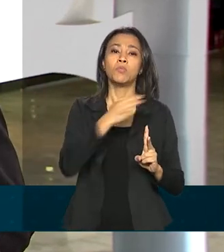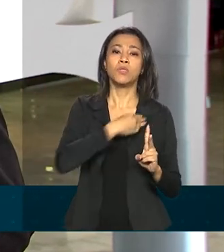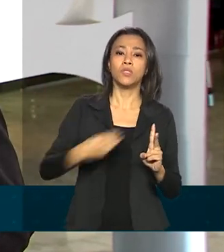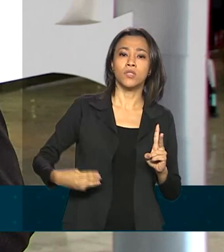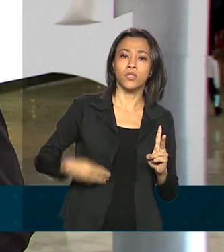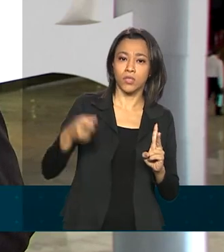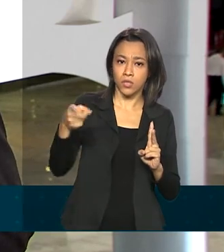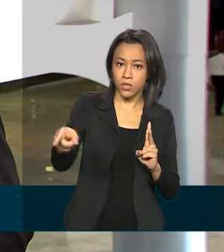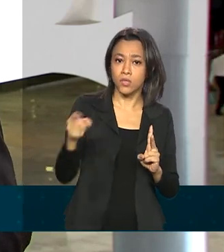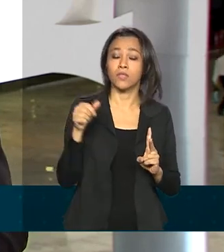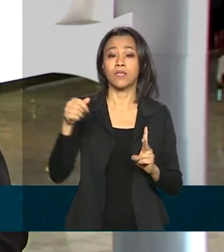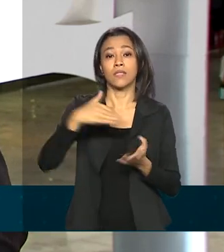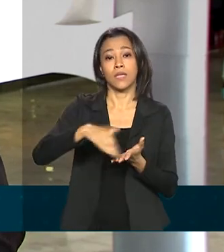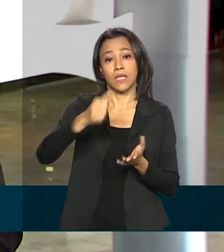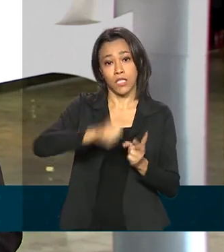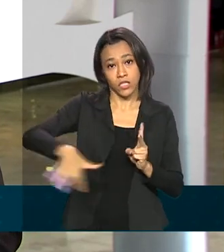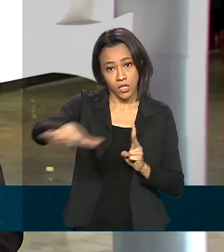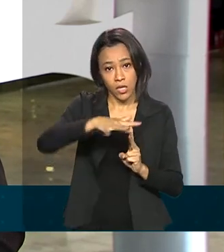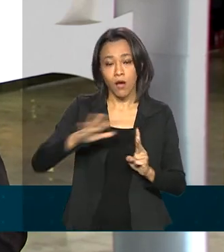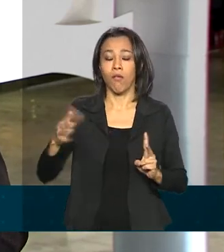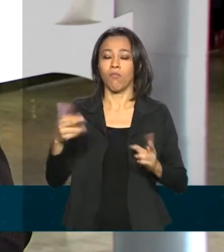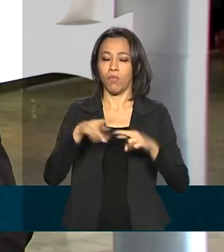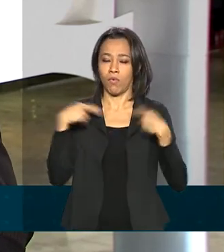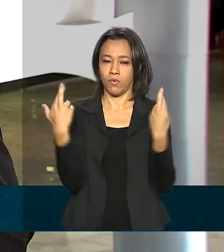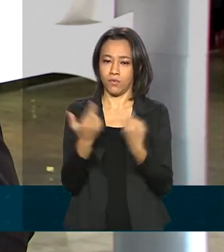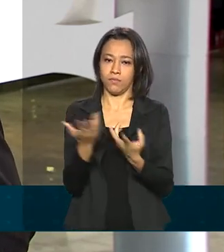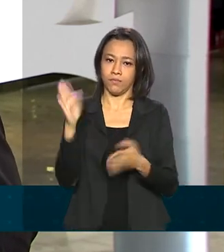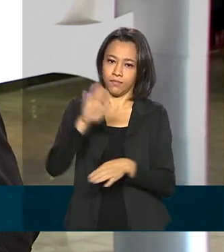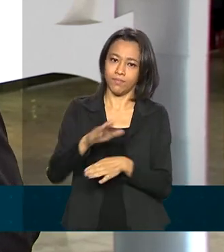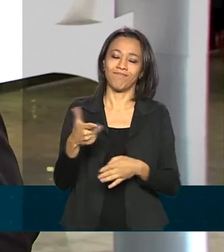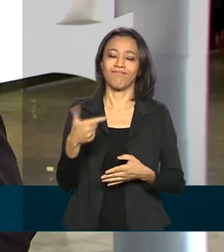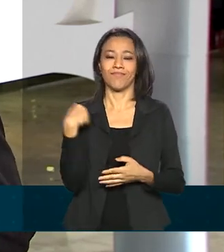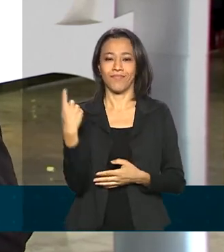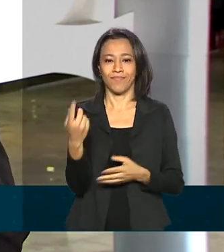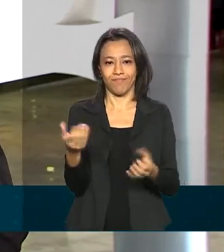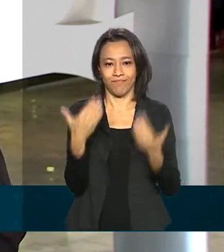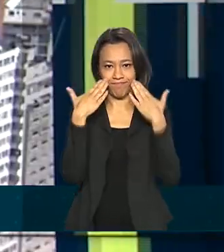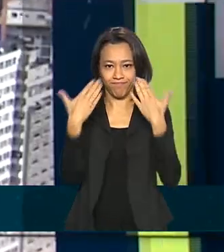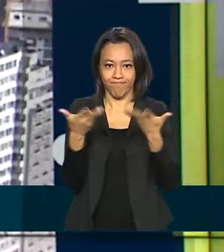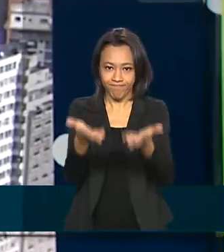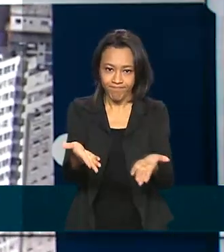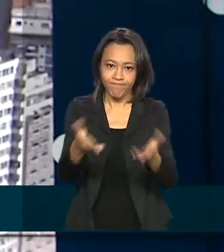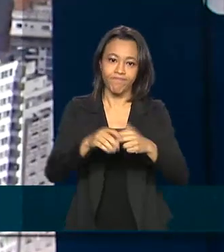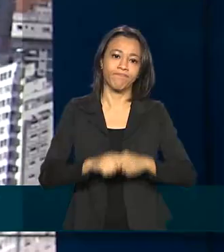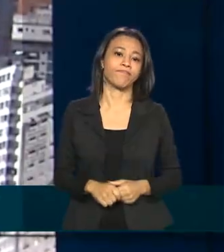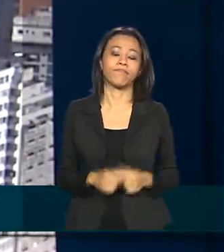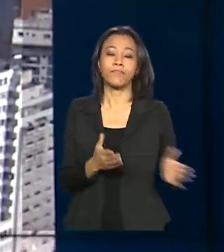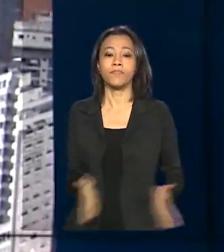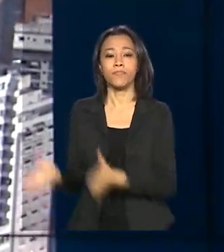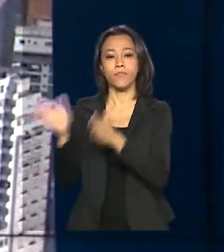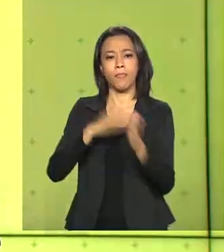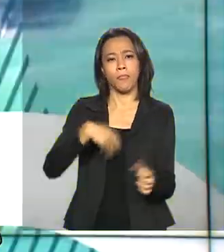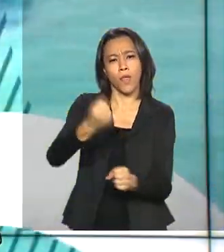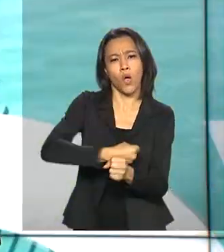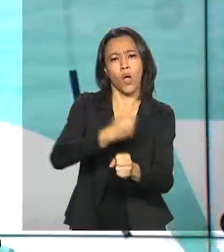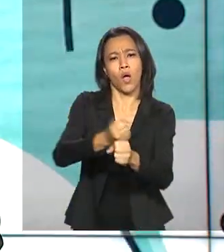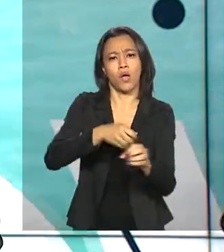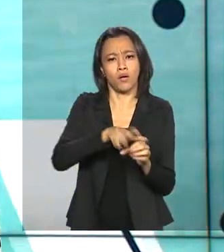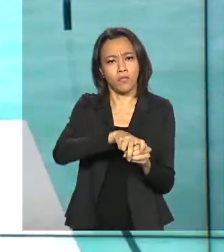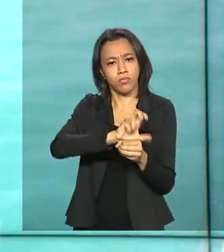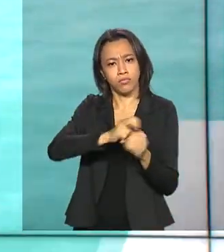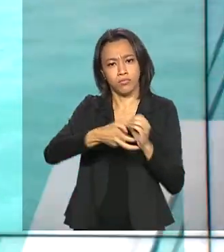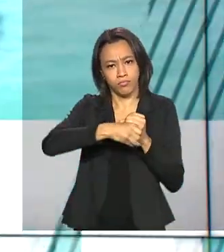Secretaria-Geral de Governo, Jorge Oliveira. Glauco de Queiroz, para o Governo Agora. Obras de saneamento